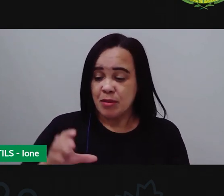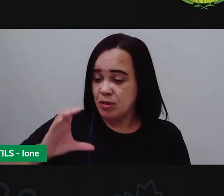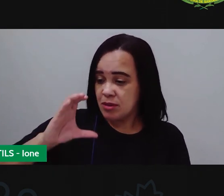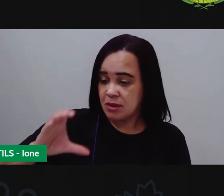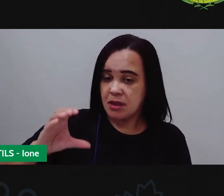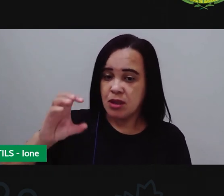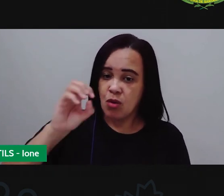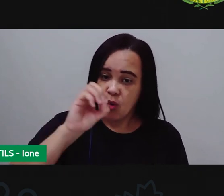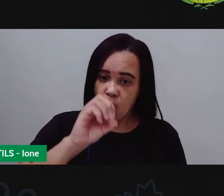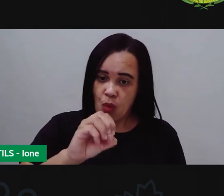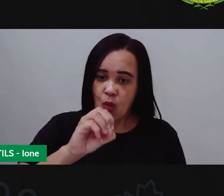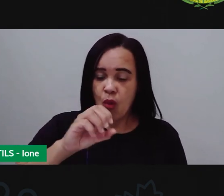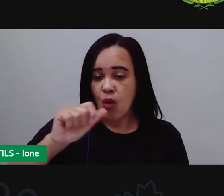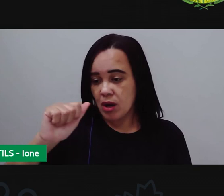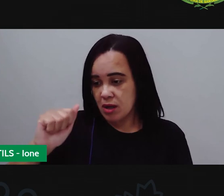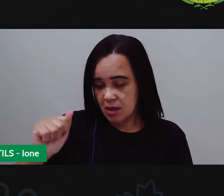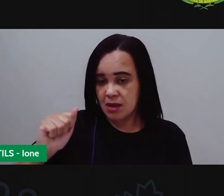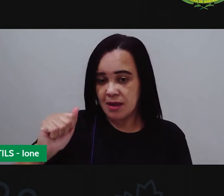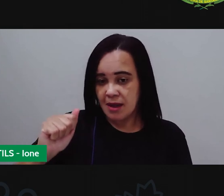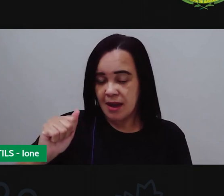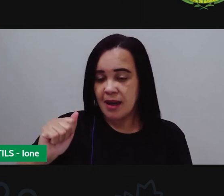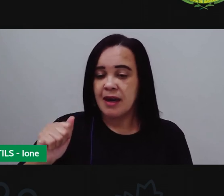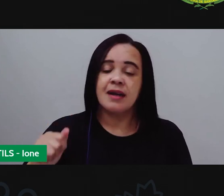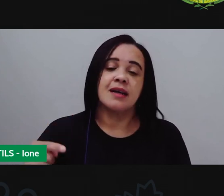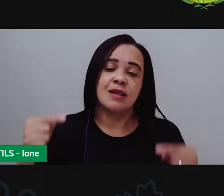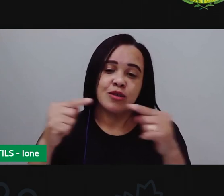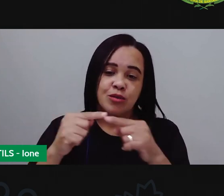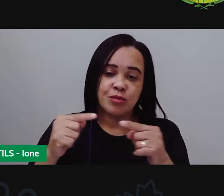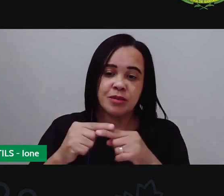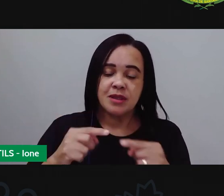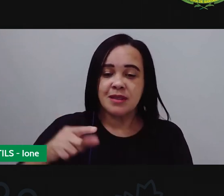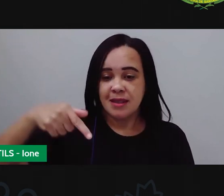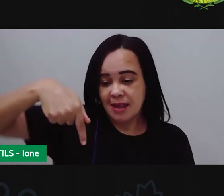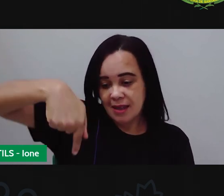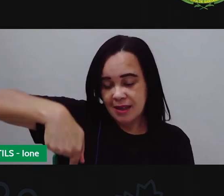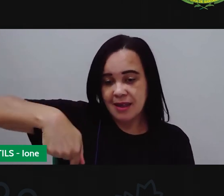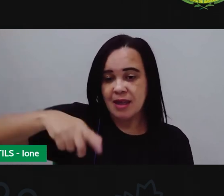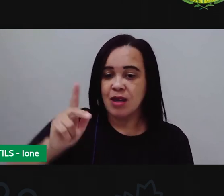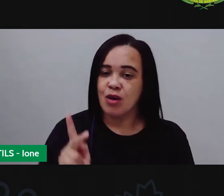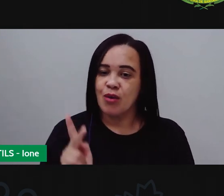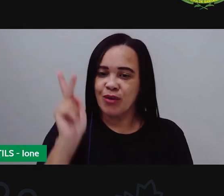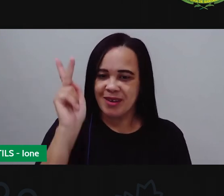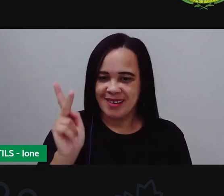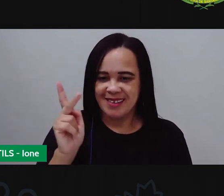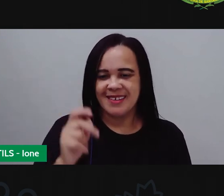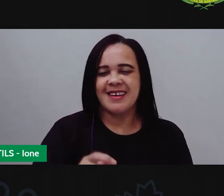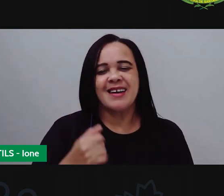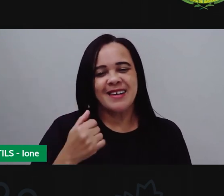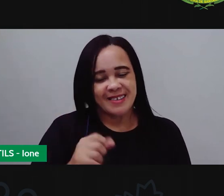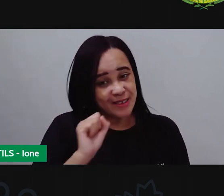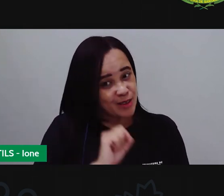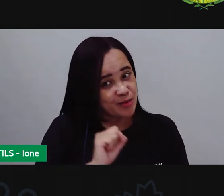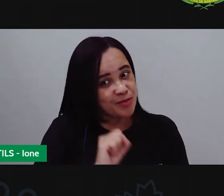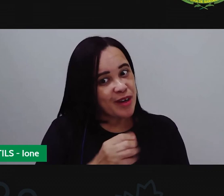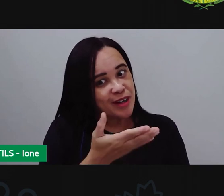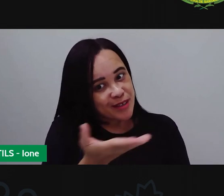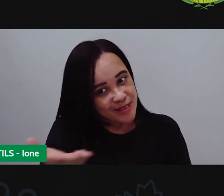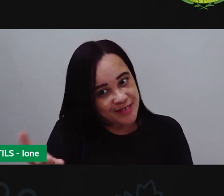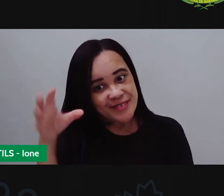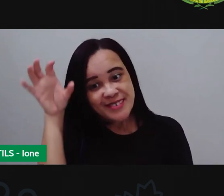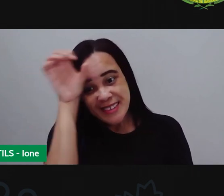O tem o som aí de K é isso? Espero que você tenha aprendido bastante com essa aula, tenha conseguido